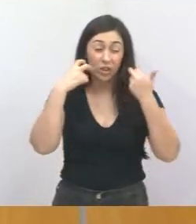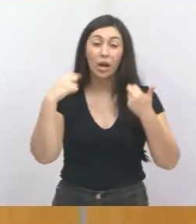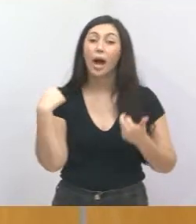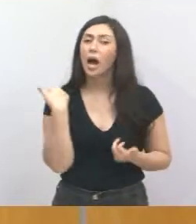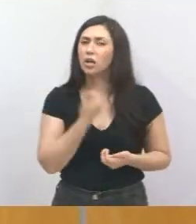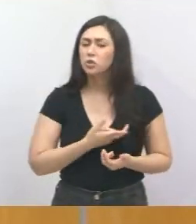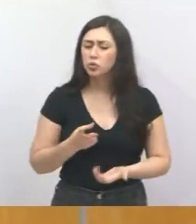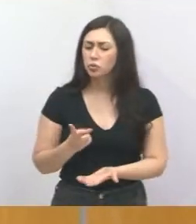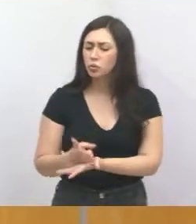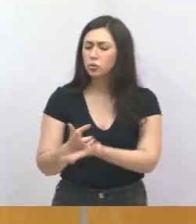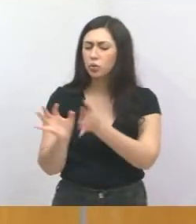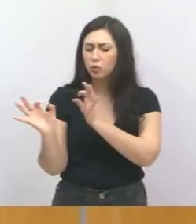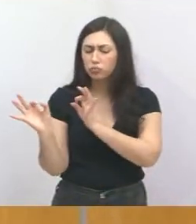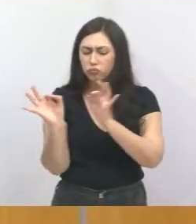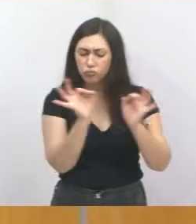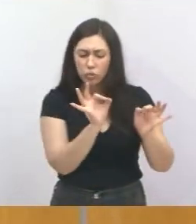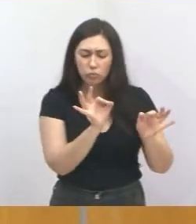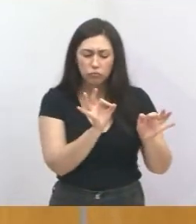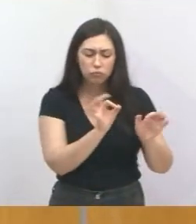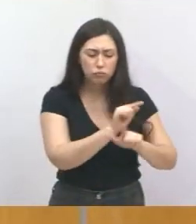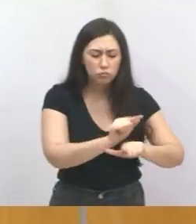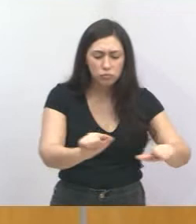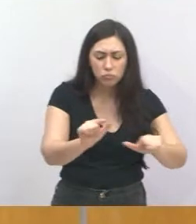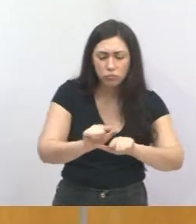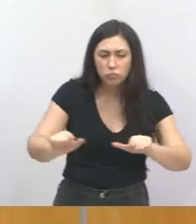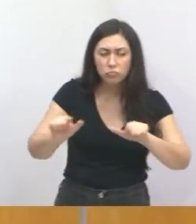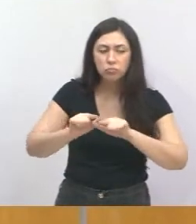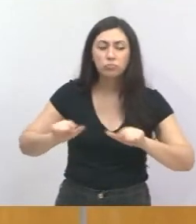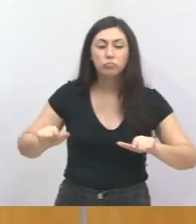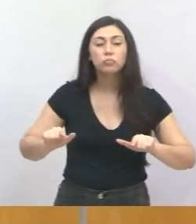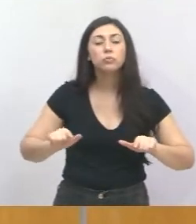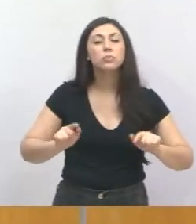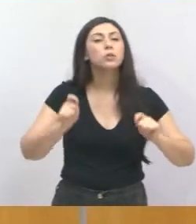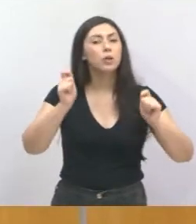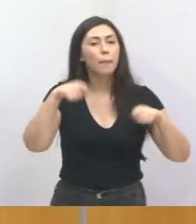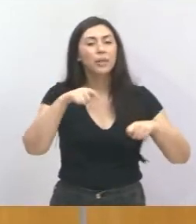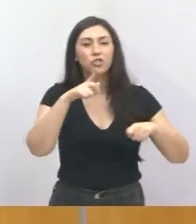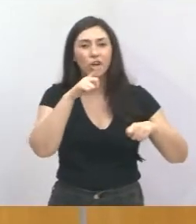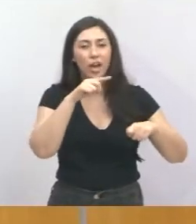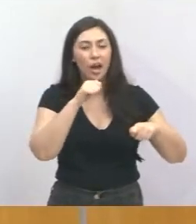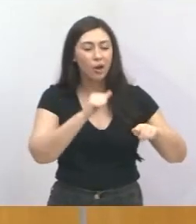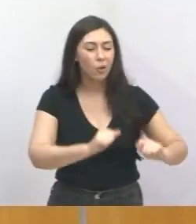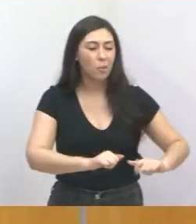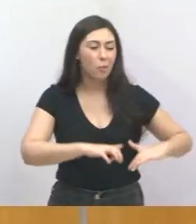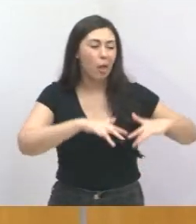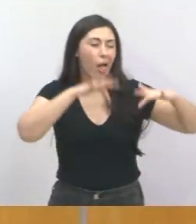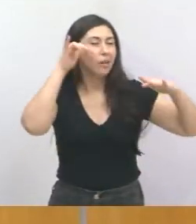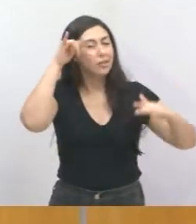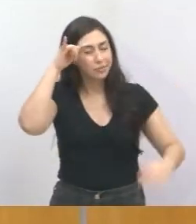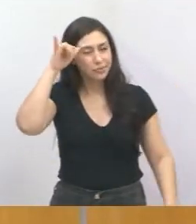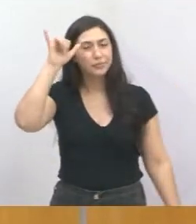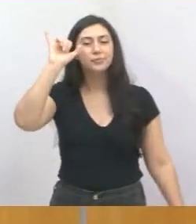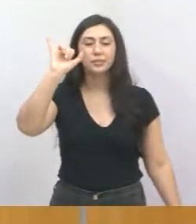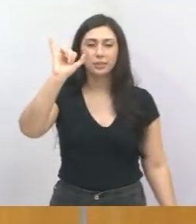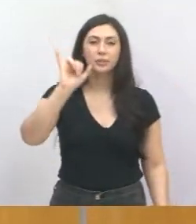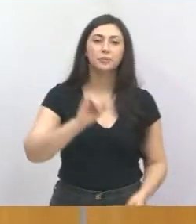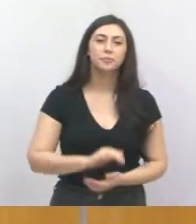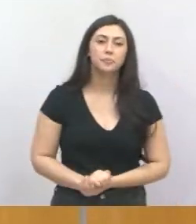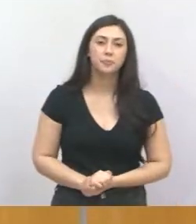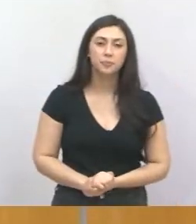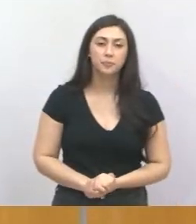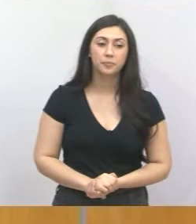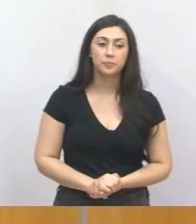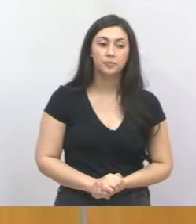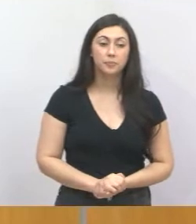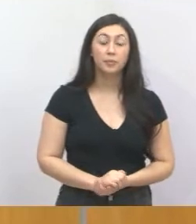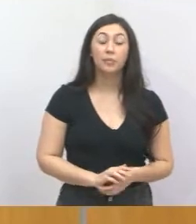estejam limpos e cumpram com a sua função, que é reter as águas para evitar enchentes na nossa cidade.